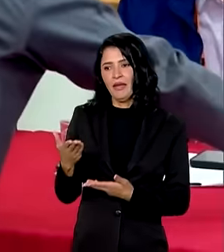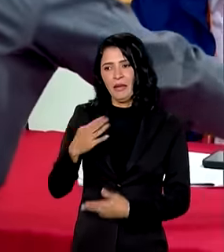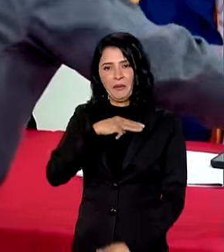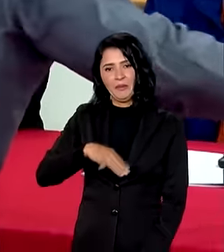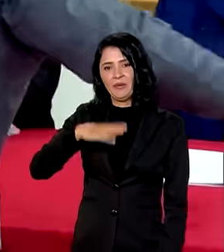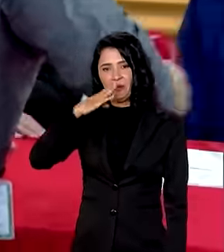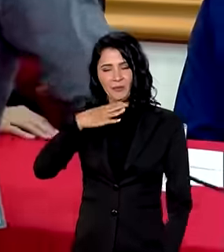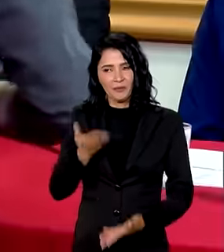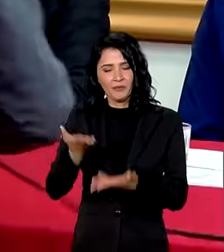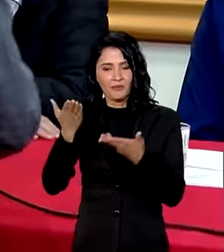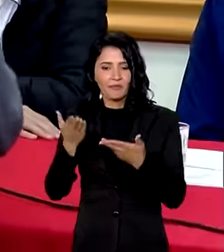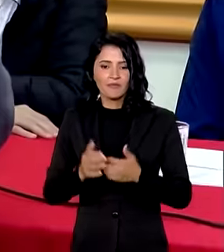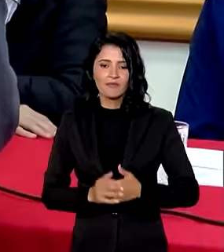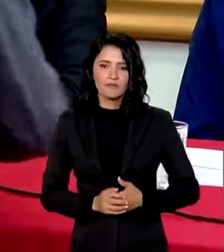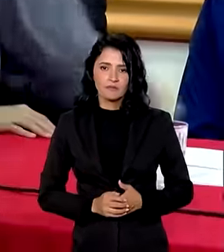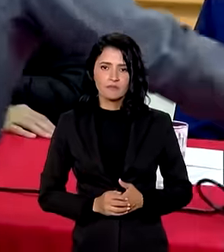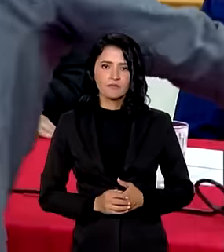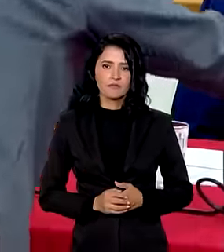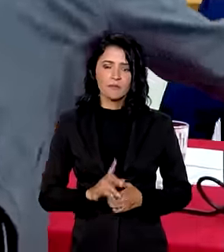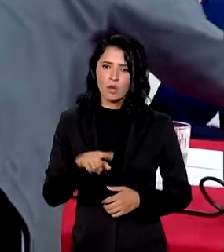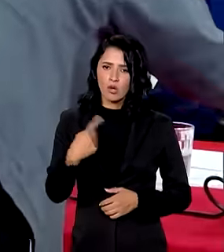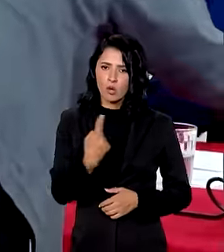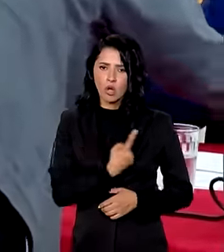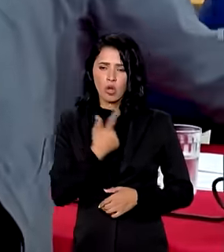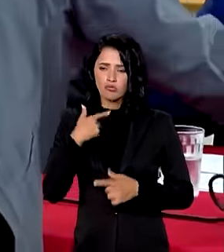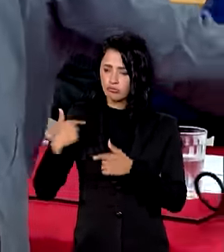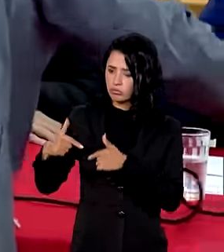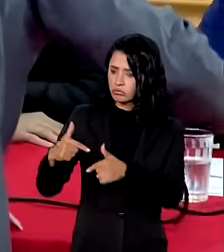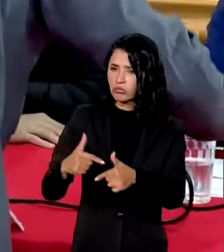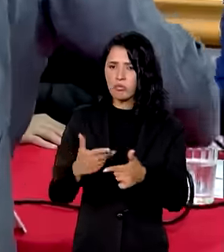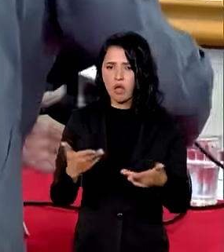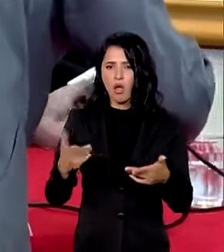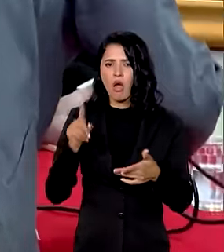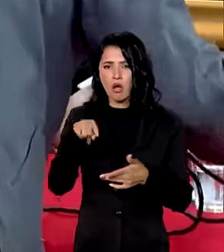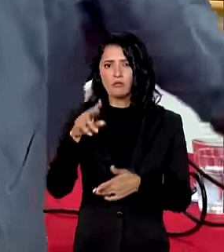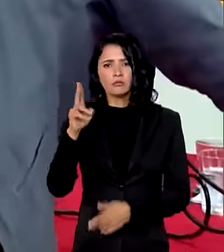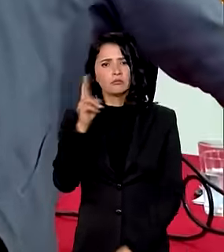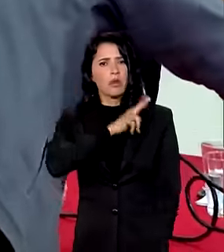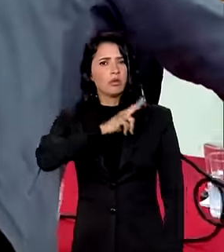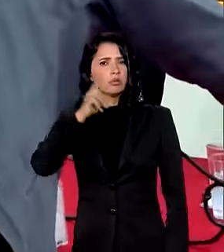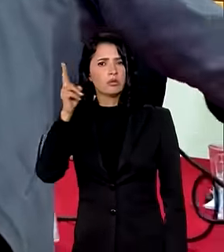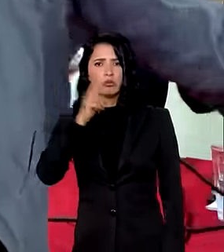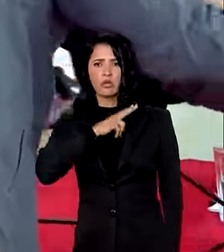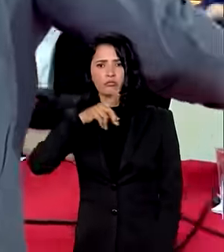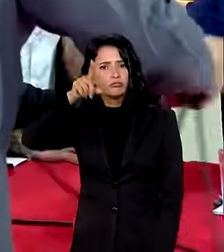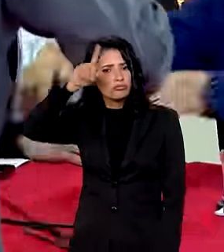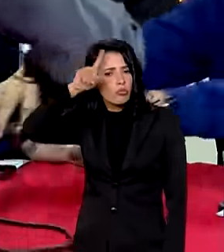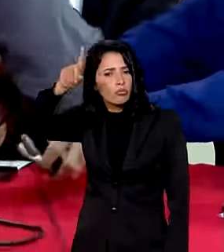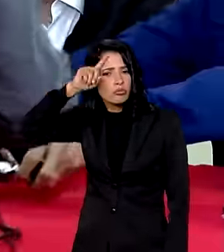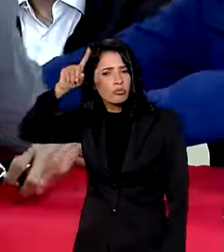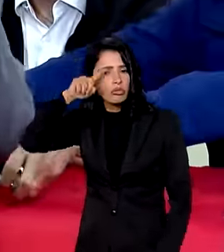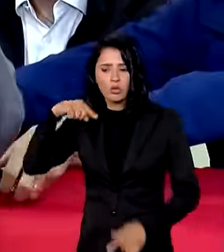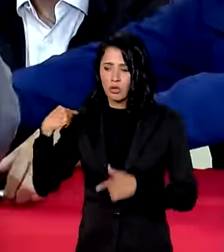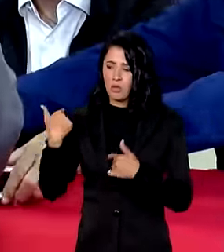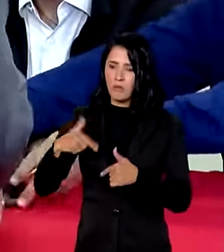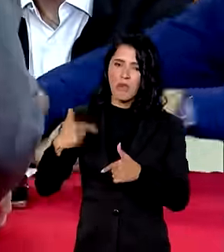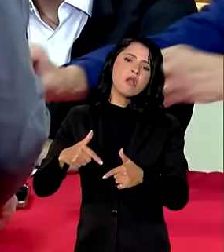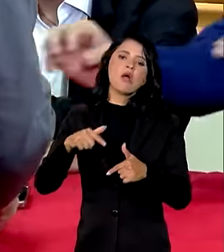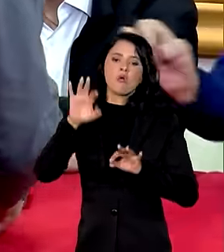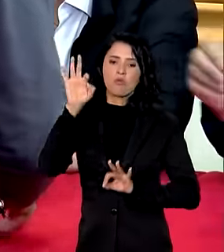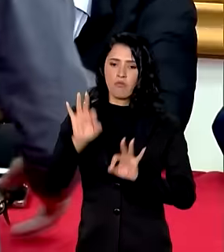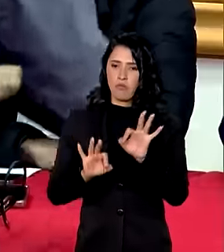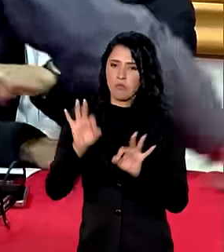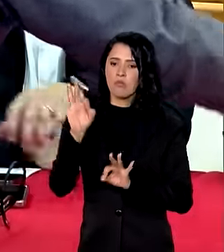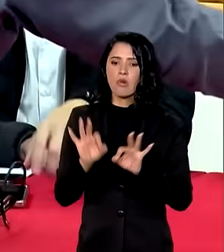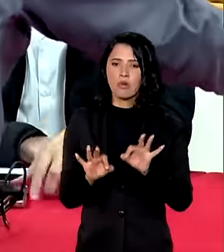bom na nossa atuação na situação de emergência de rotina nós trabalhamos com planos